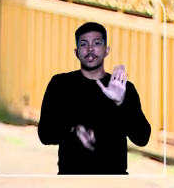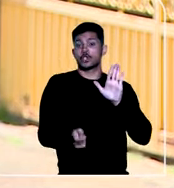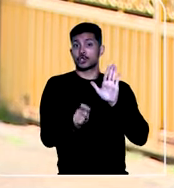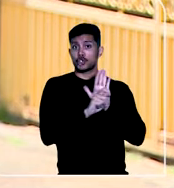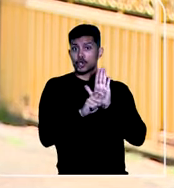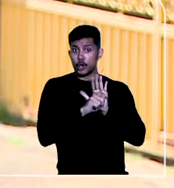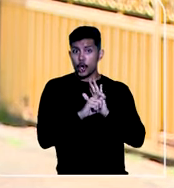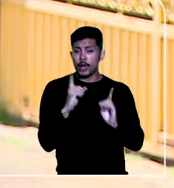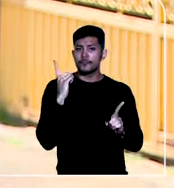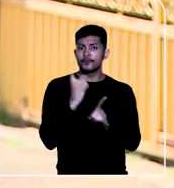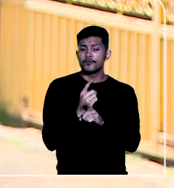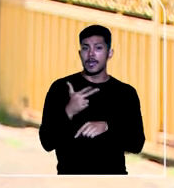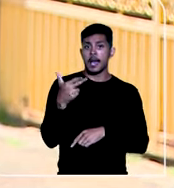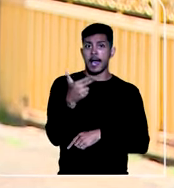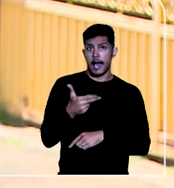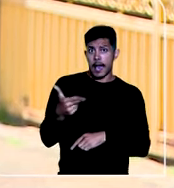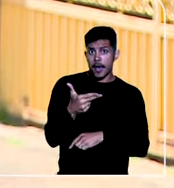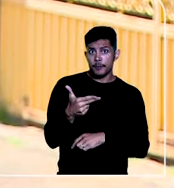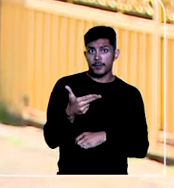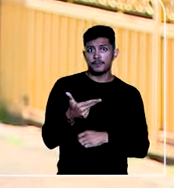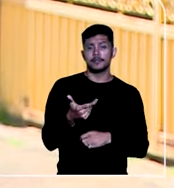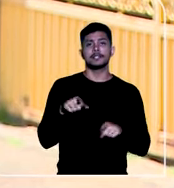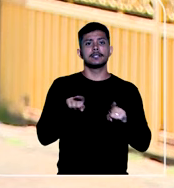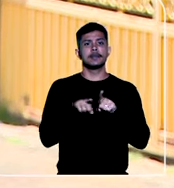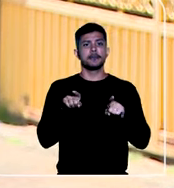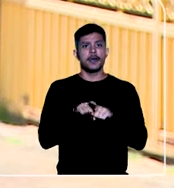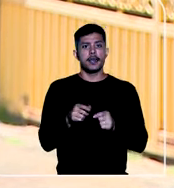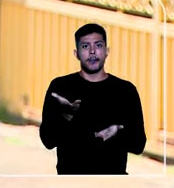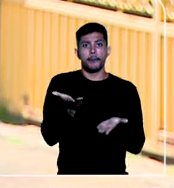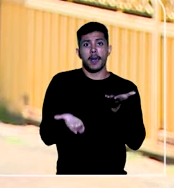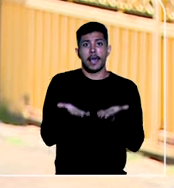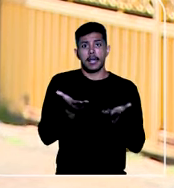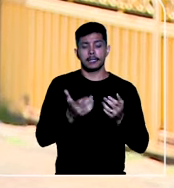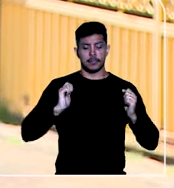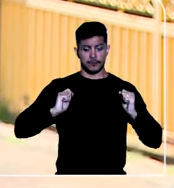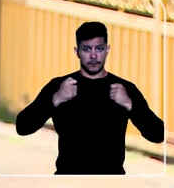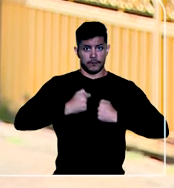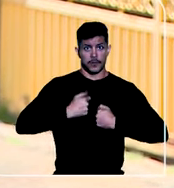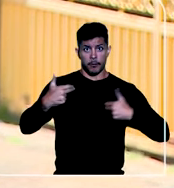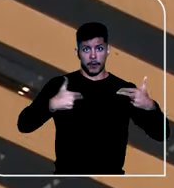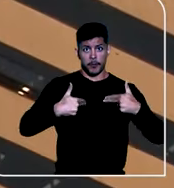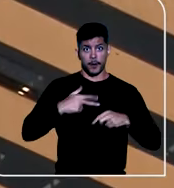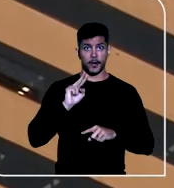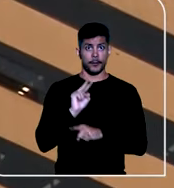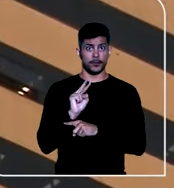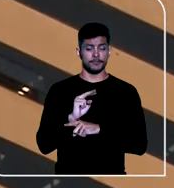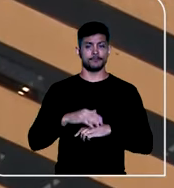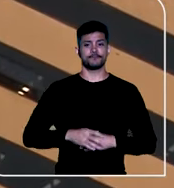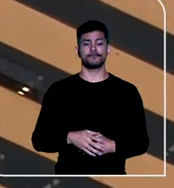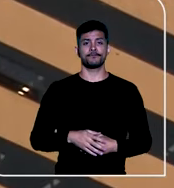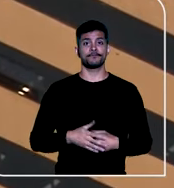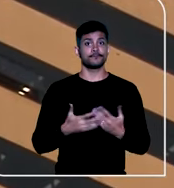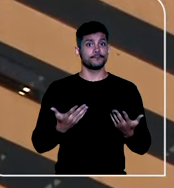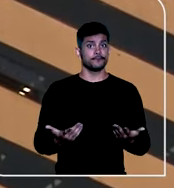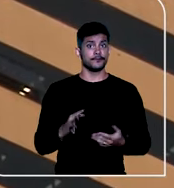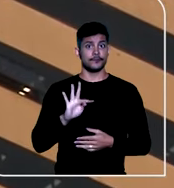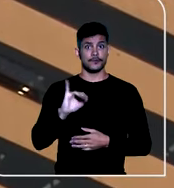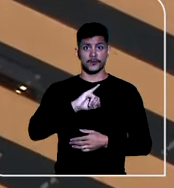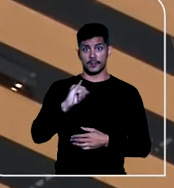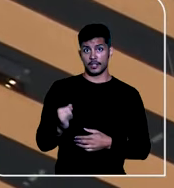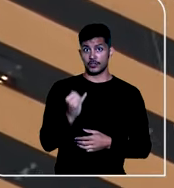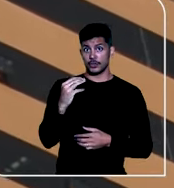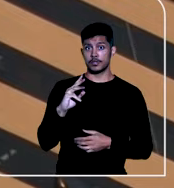entorpecentes, armas de fogo, munições, uma balança e um colete à prova de balas. O Tribunal de Justiça de Minas Gerais